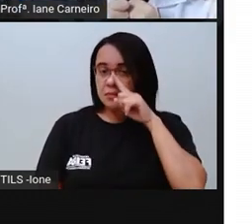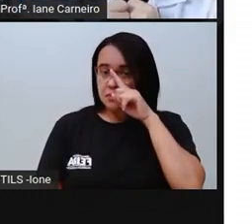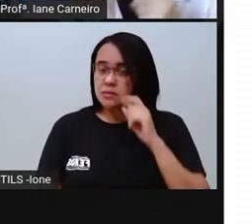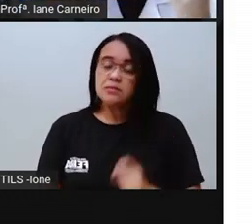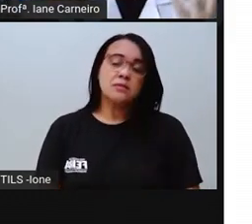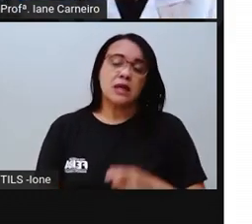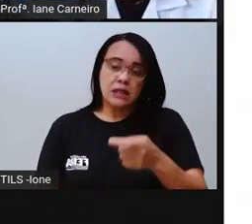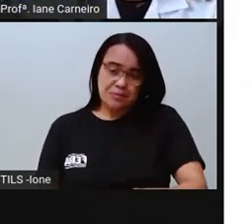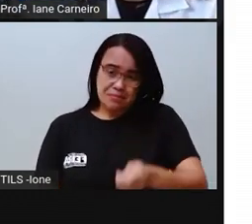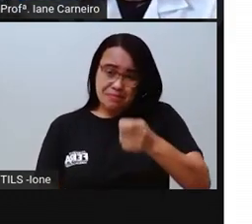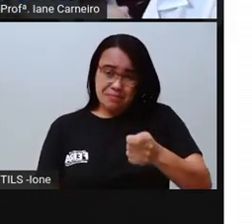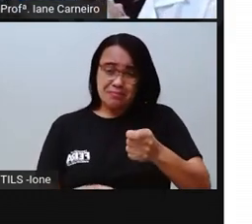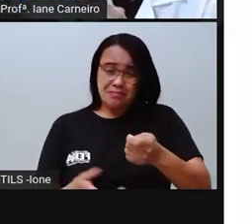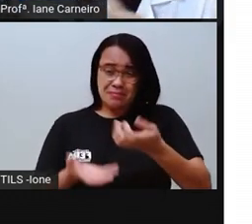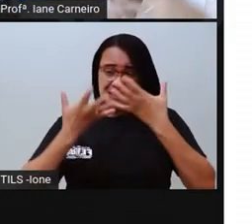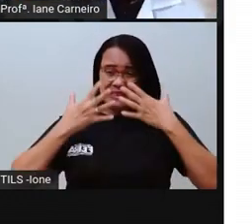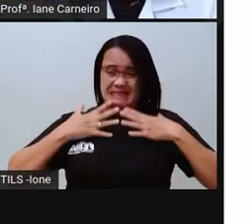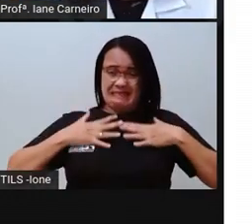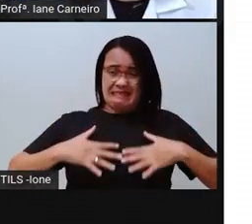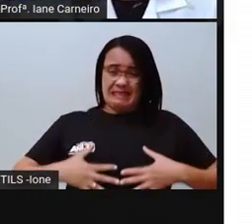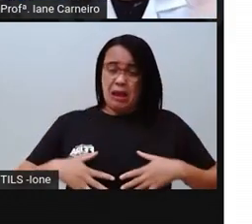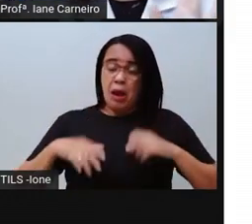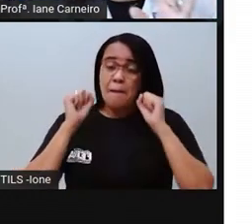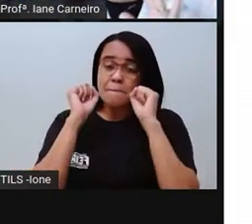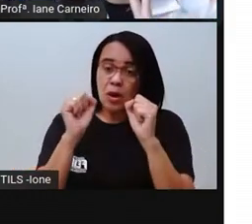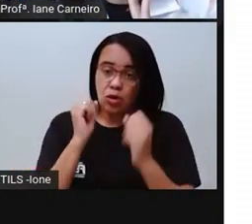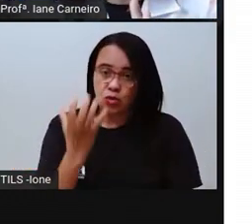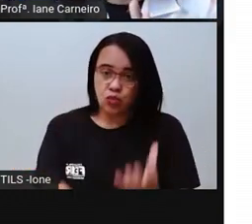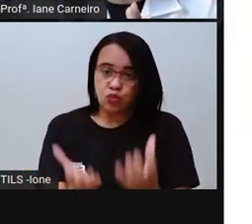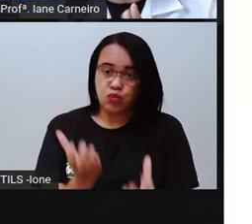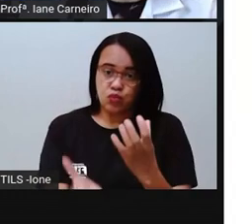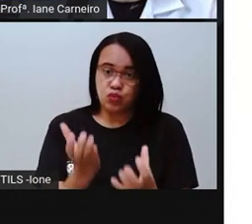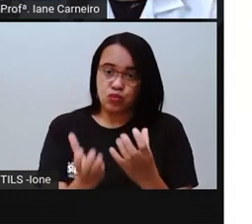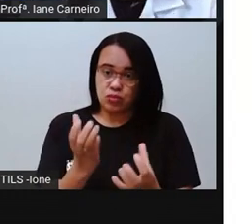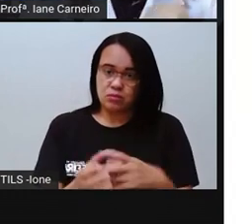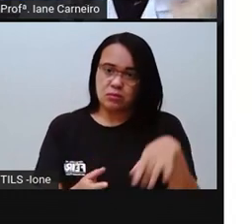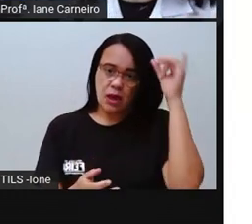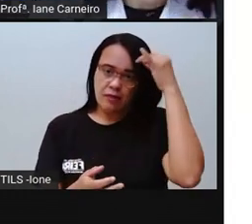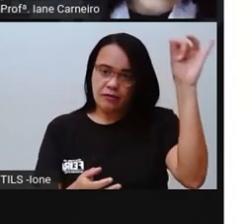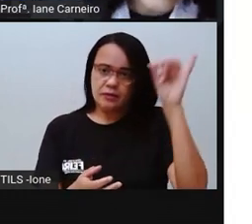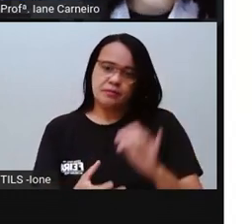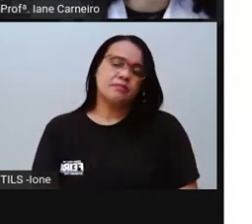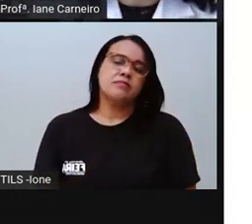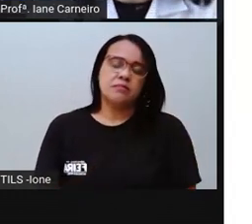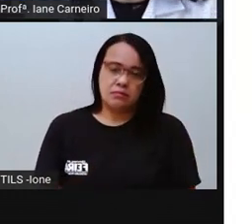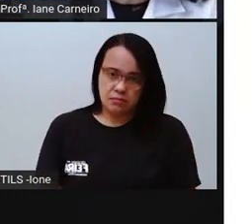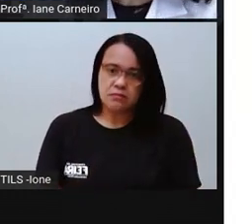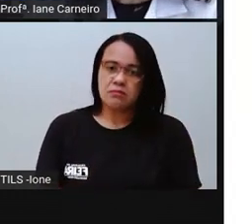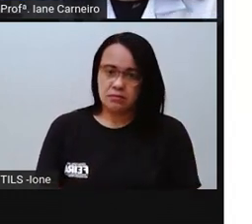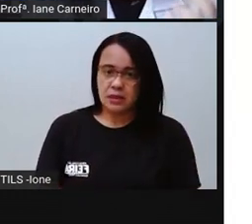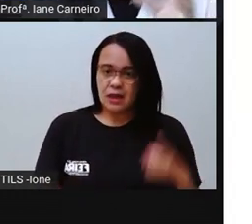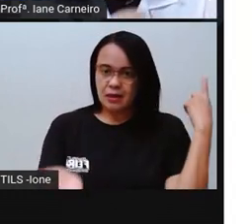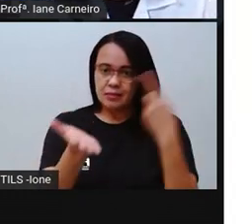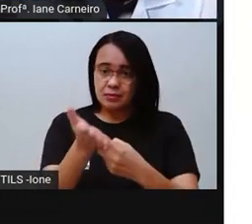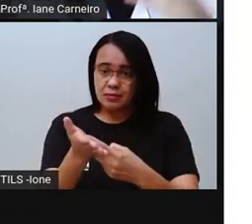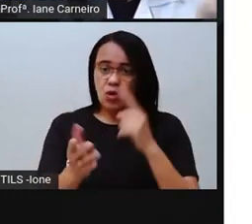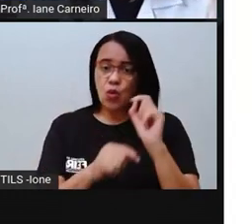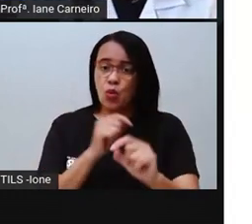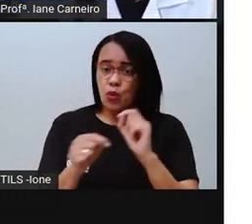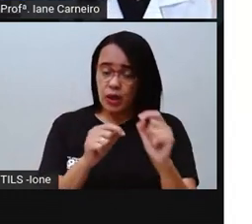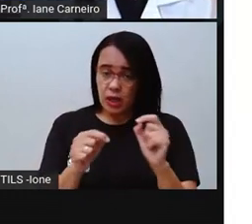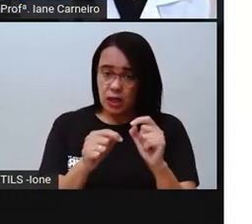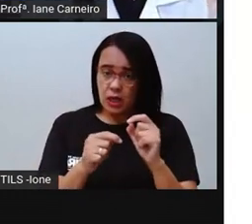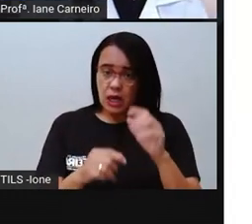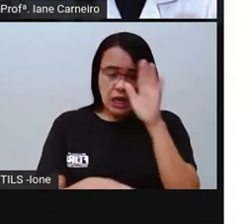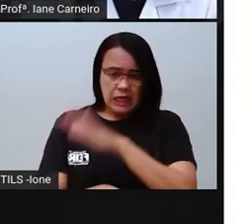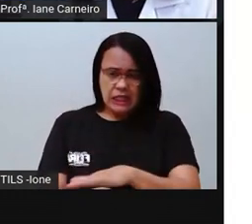quente dessa, acontece uma tragédia. Então, as panelas têm que ficar assim. E aí, ó, outro combinado, que criança não entra em